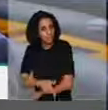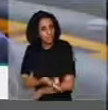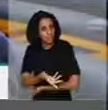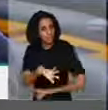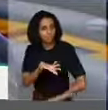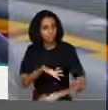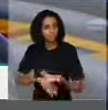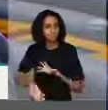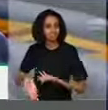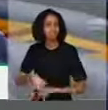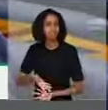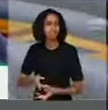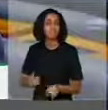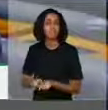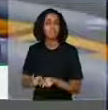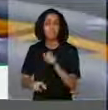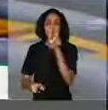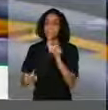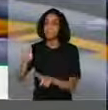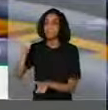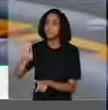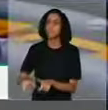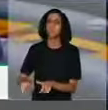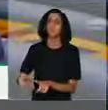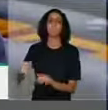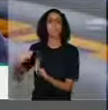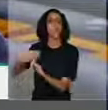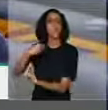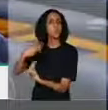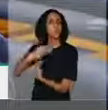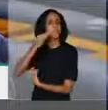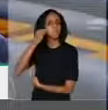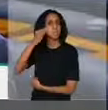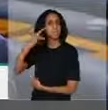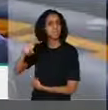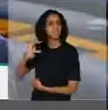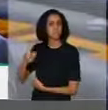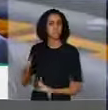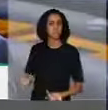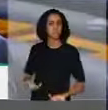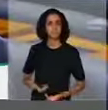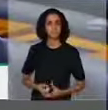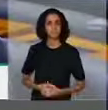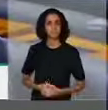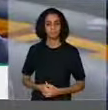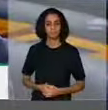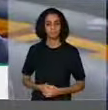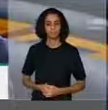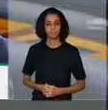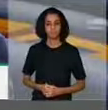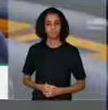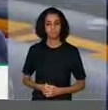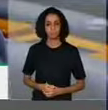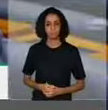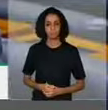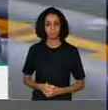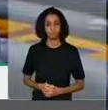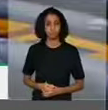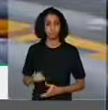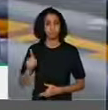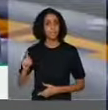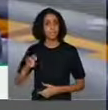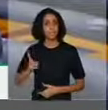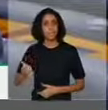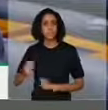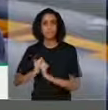com a experiência vivida por esse grande líder, e ao mesmo tempo estar ali, presente, ao lado da sua